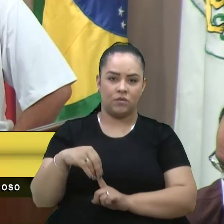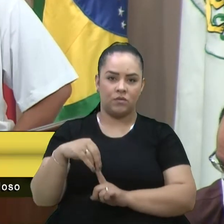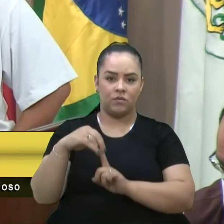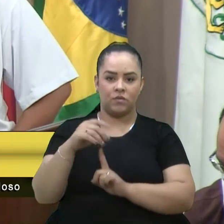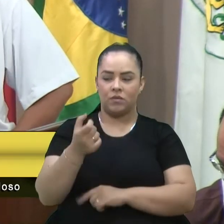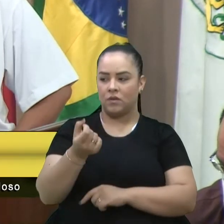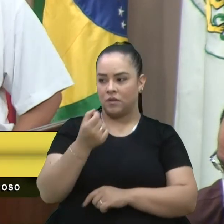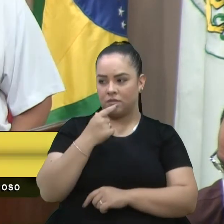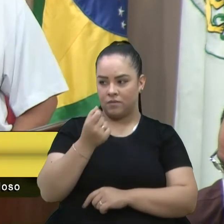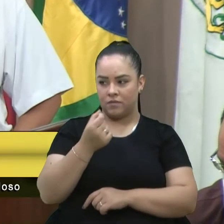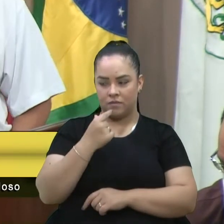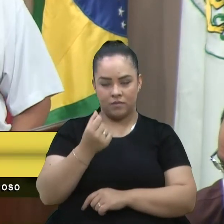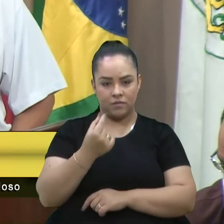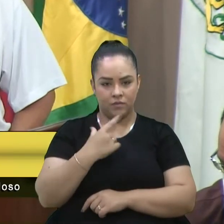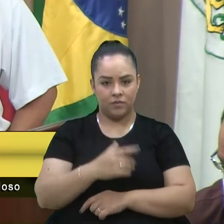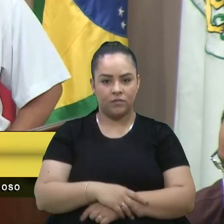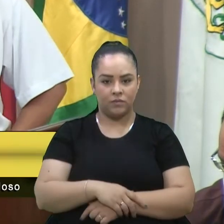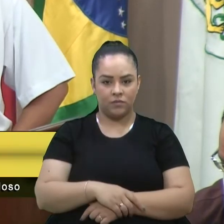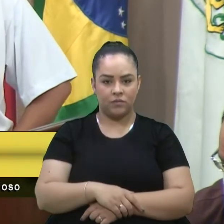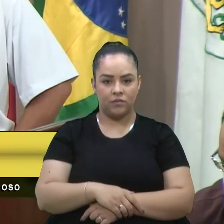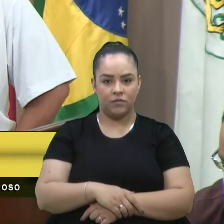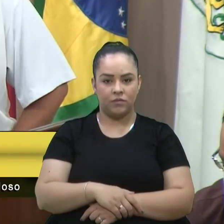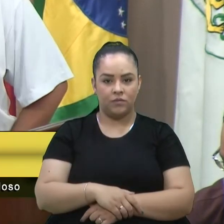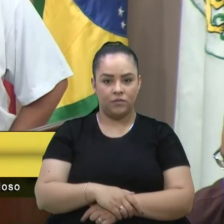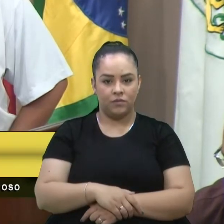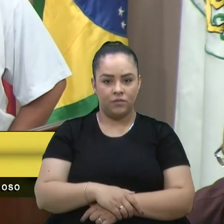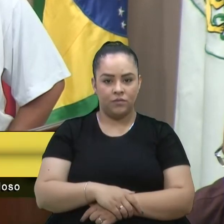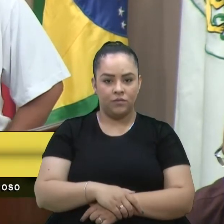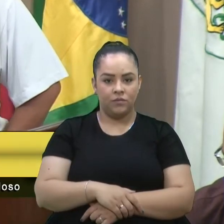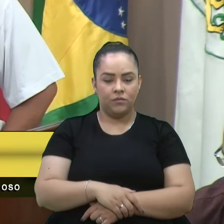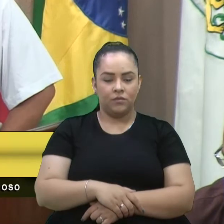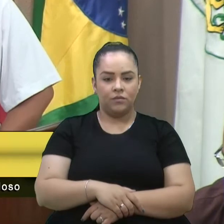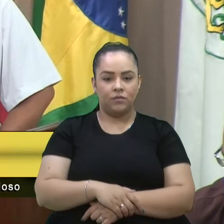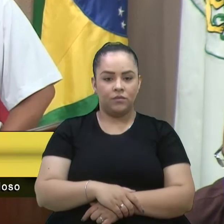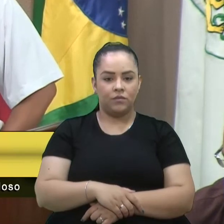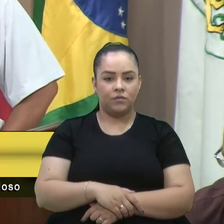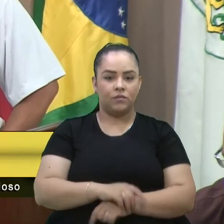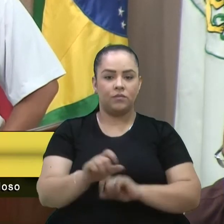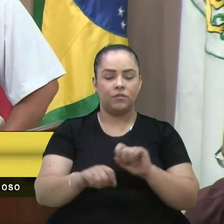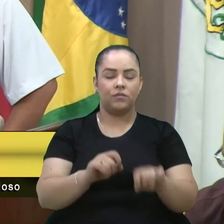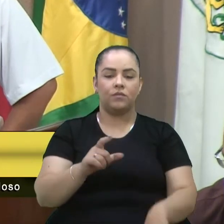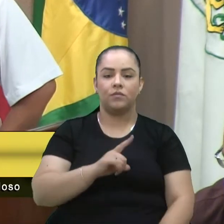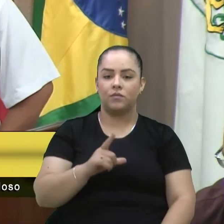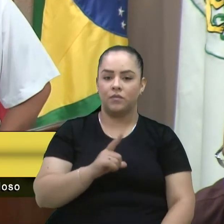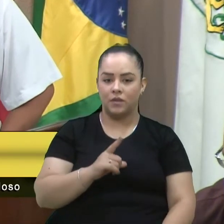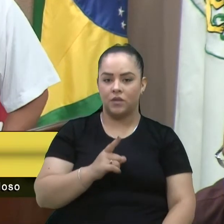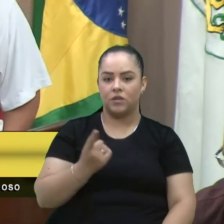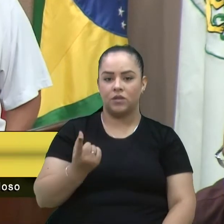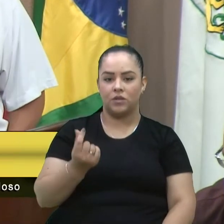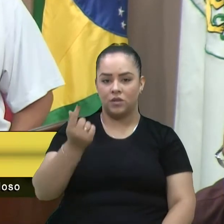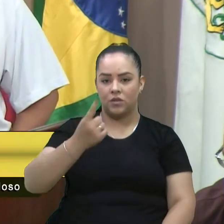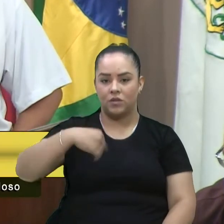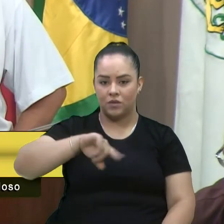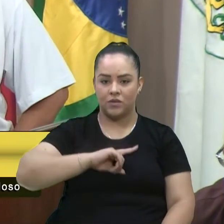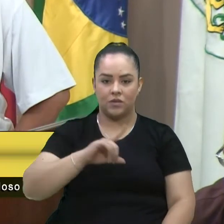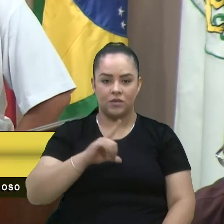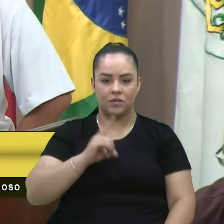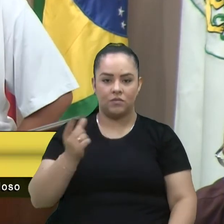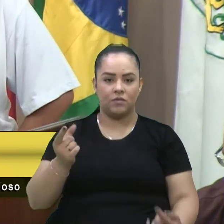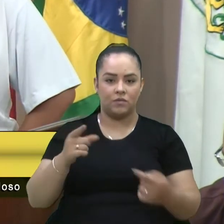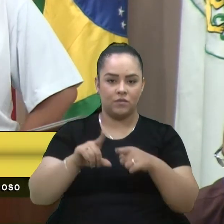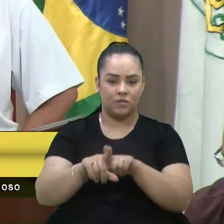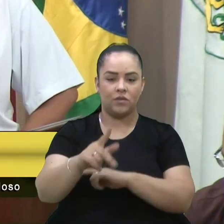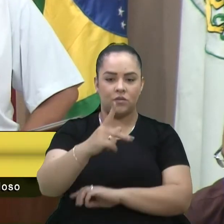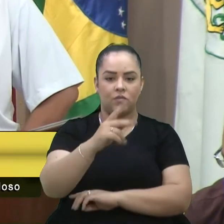medicação, na parte financeira. Isso nós tivemos uma parceria com o